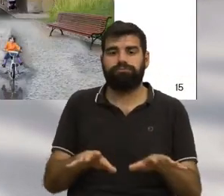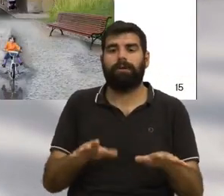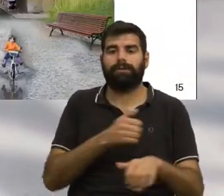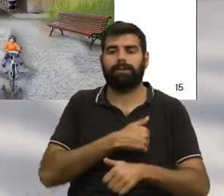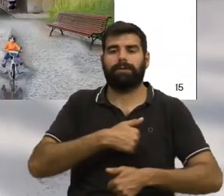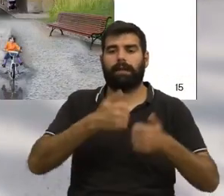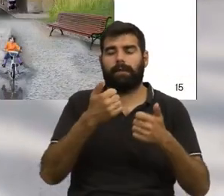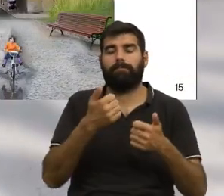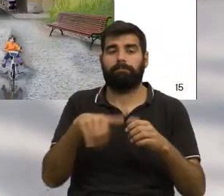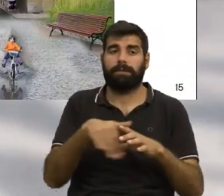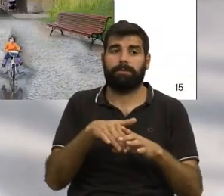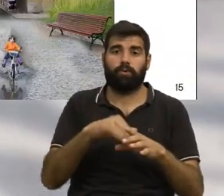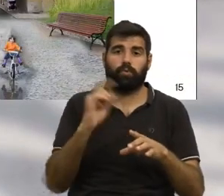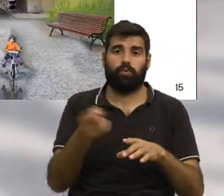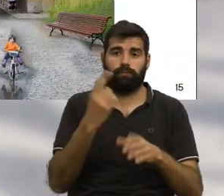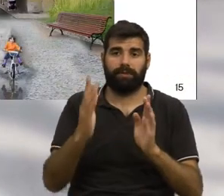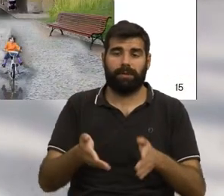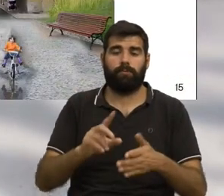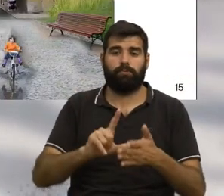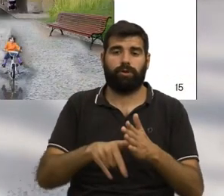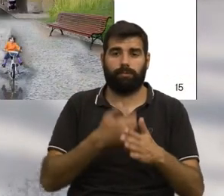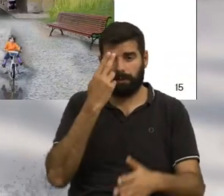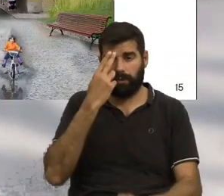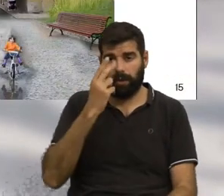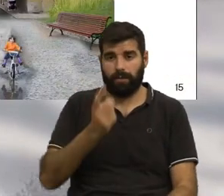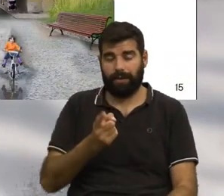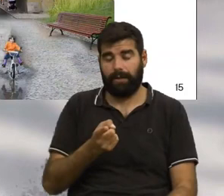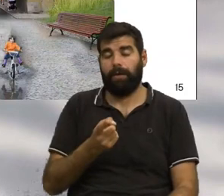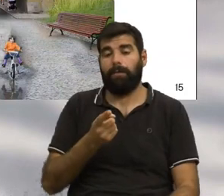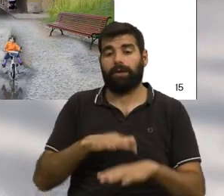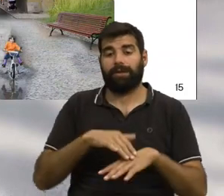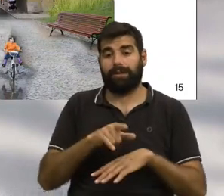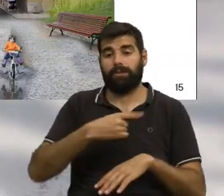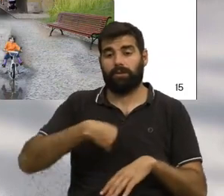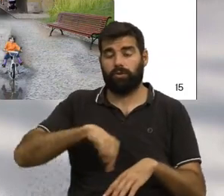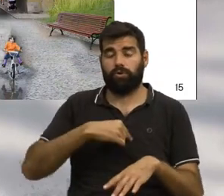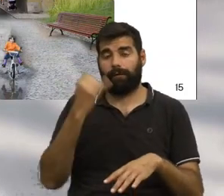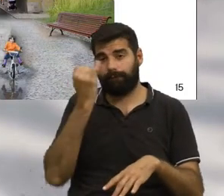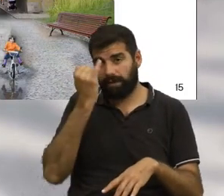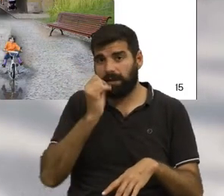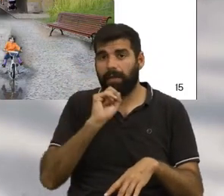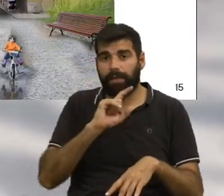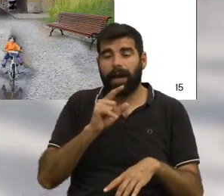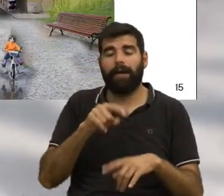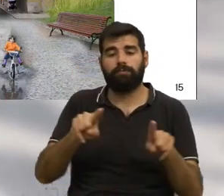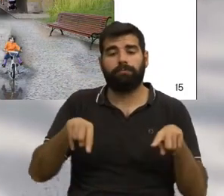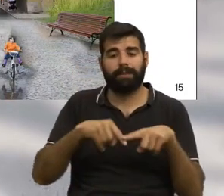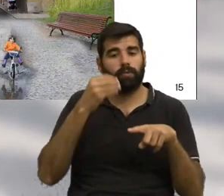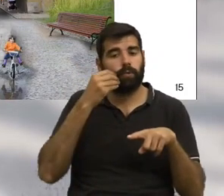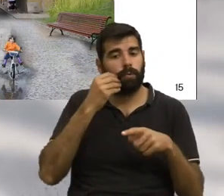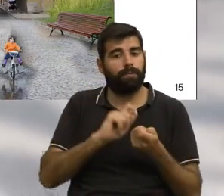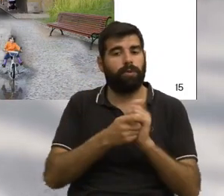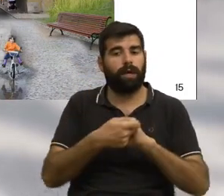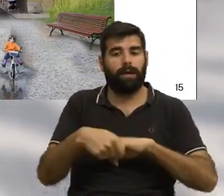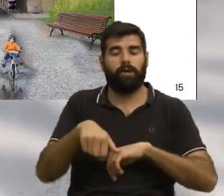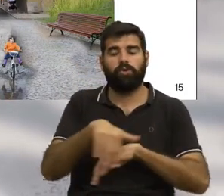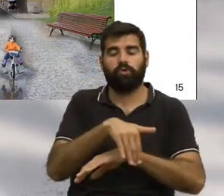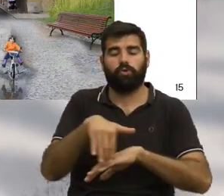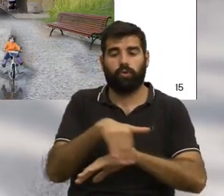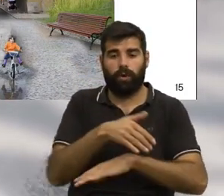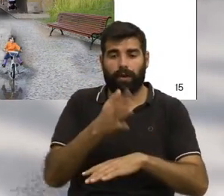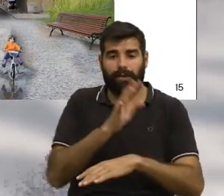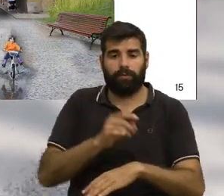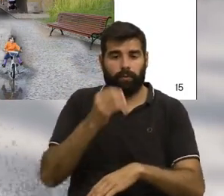a cidade de forma participativa. Era o projeto do Bairro Alto. Assim, fizemos também uma simulação do que podiam ser o espaço e a transformação das veredas de